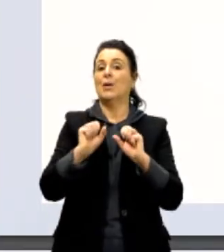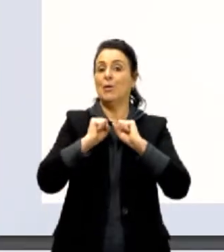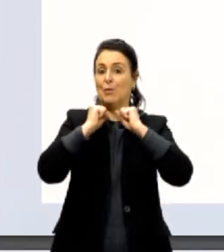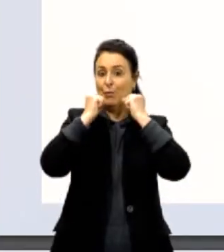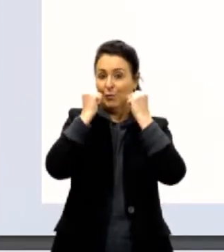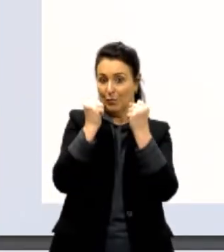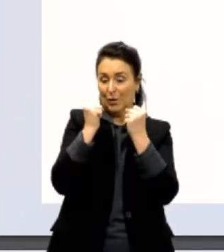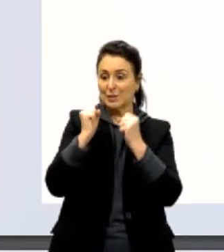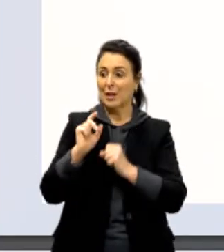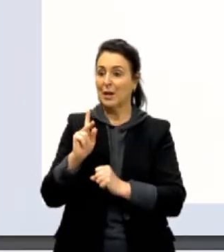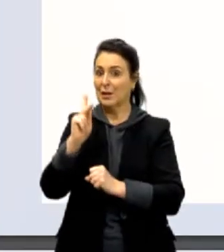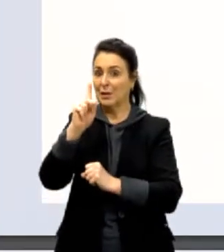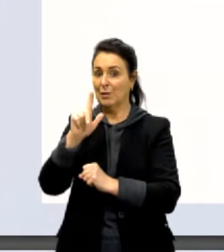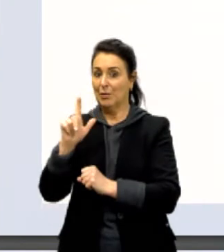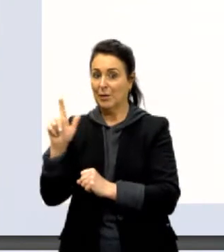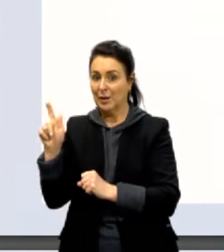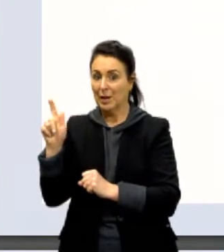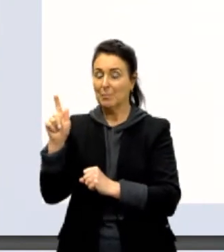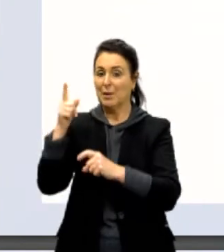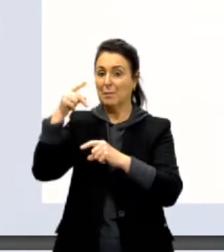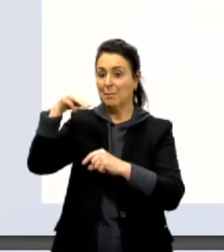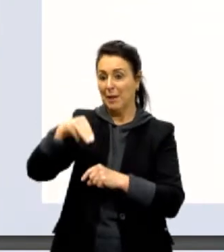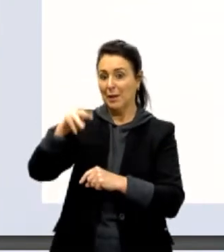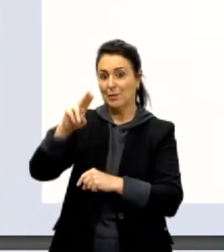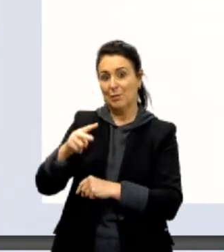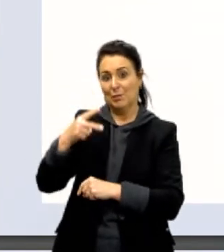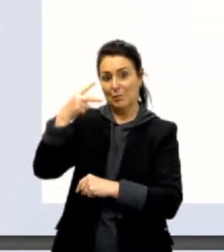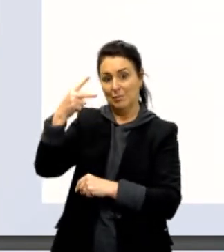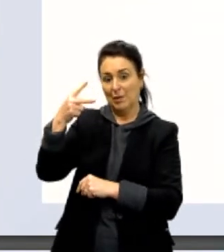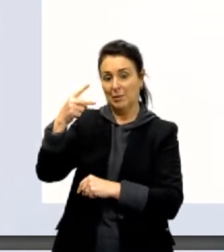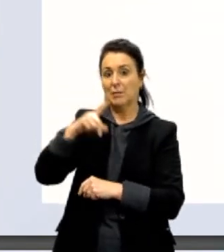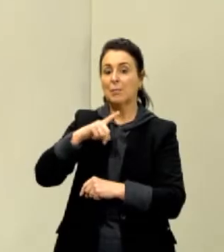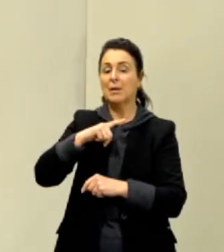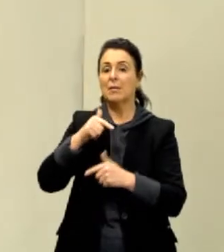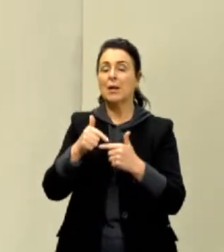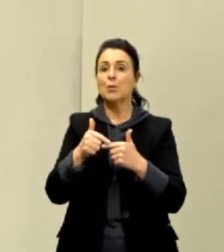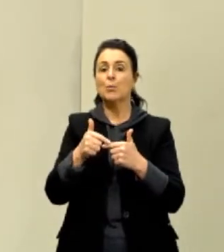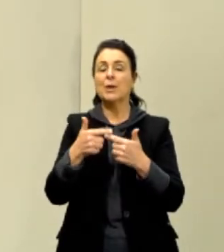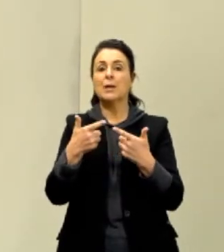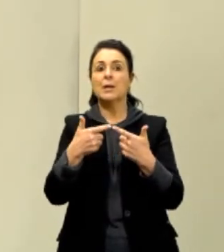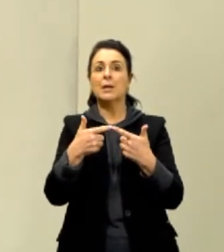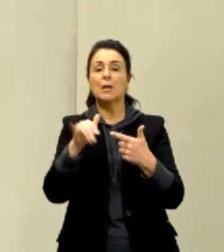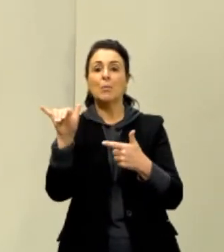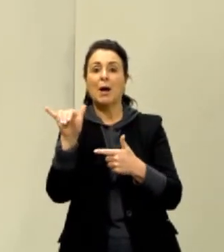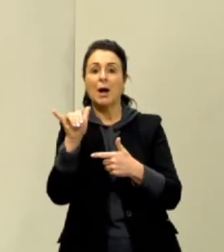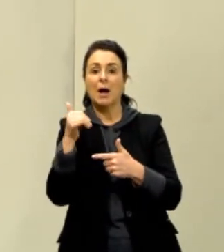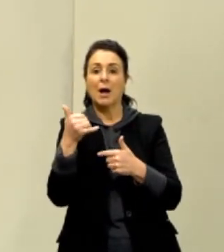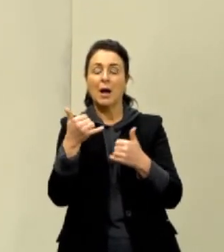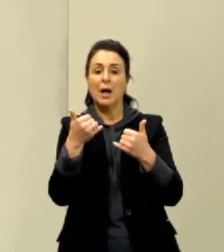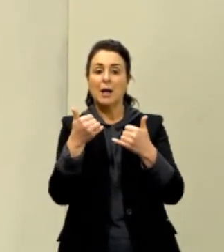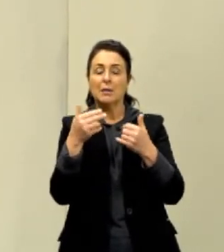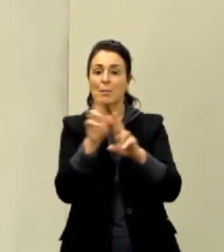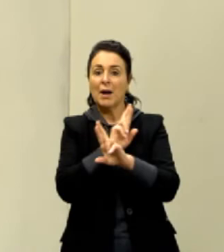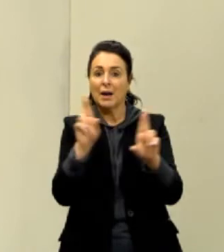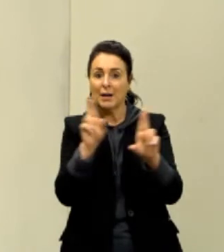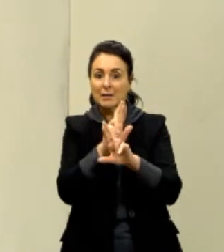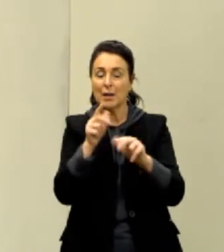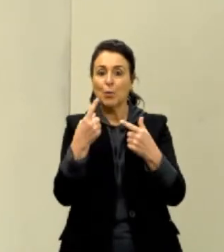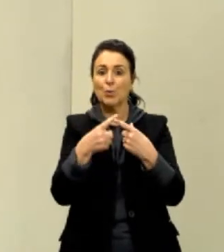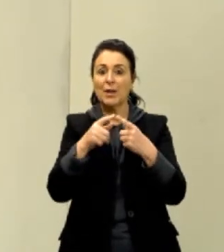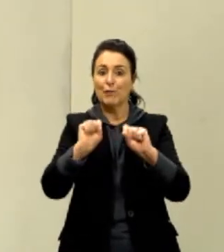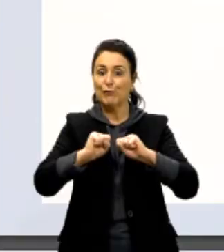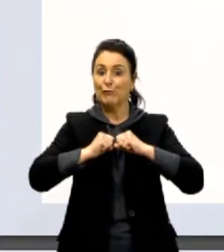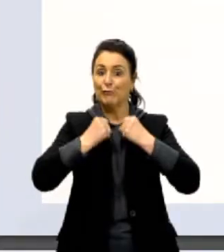segundo ao quadrado. Tem uma outra grandeza que se chama trabalho, que está relacionado com energia, né? E trabalho é força